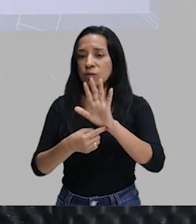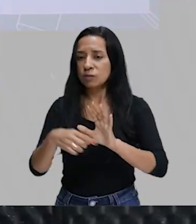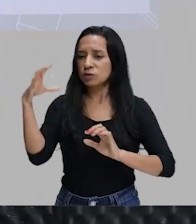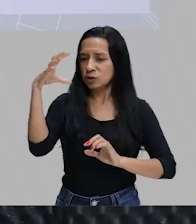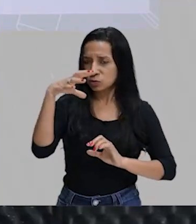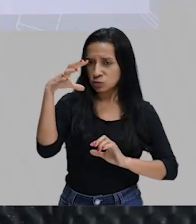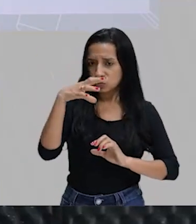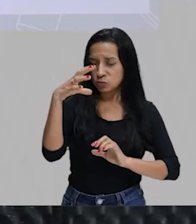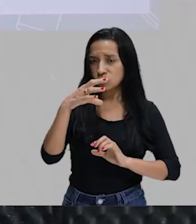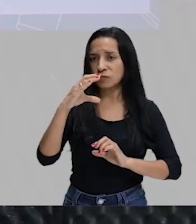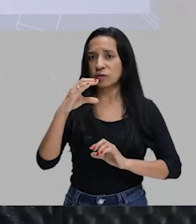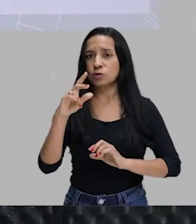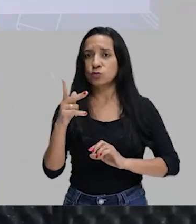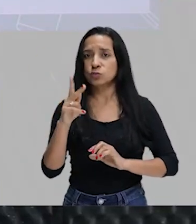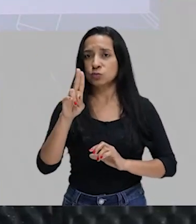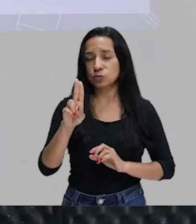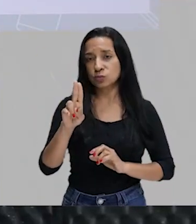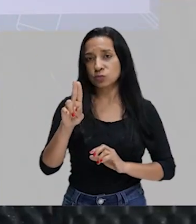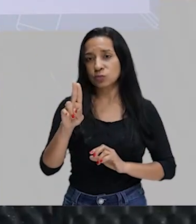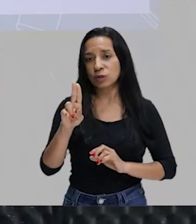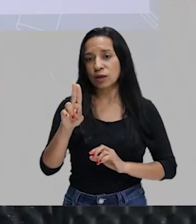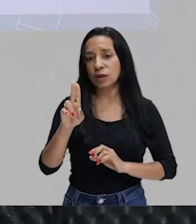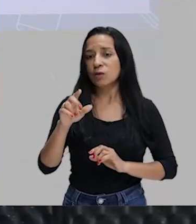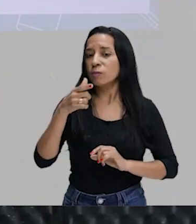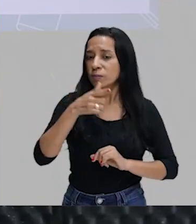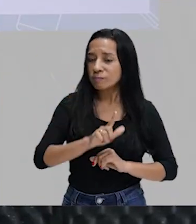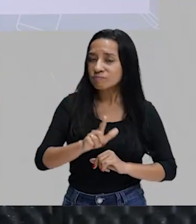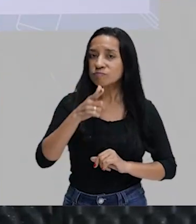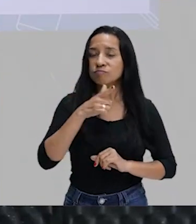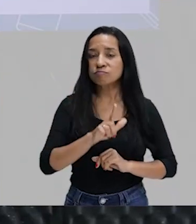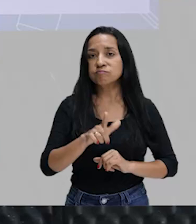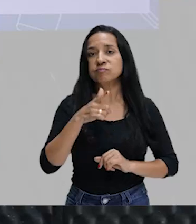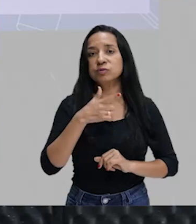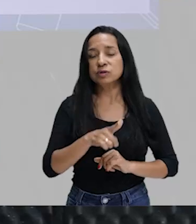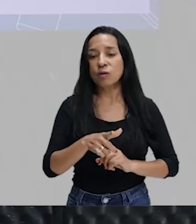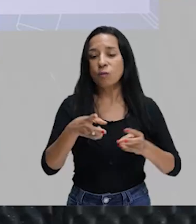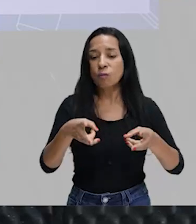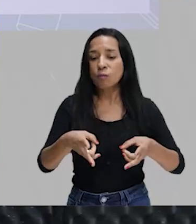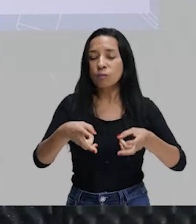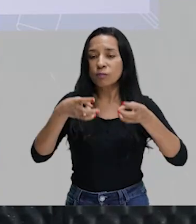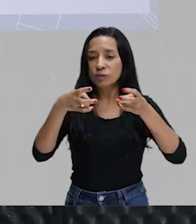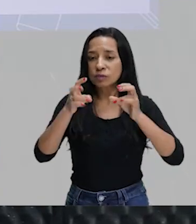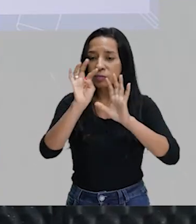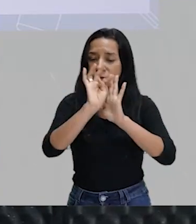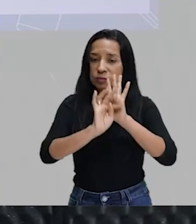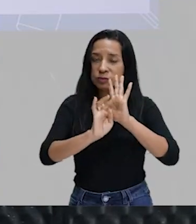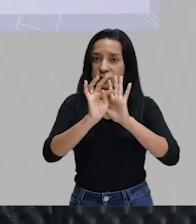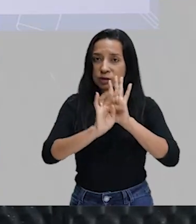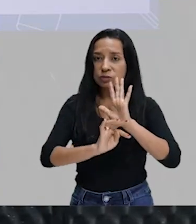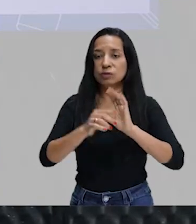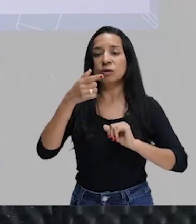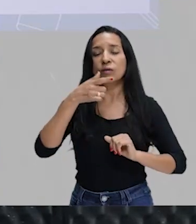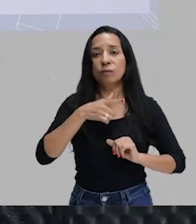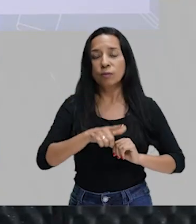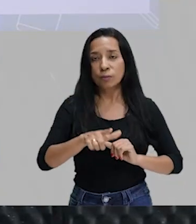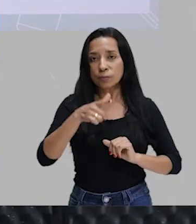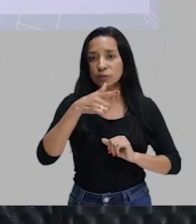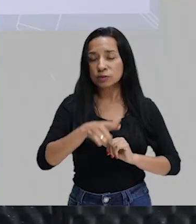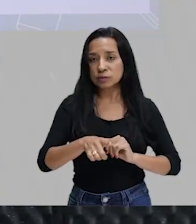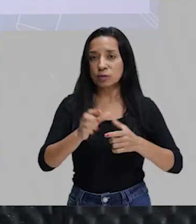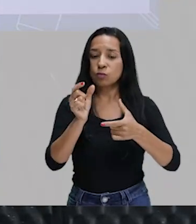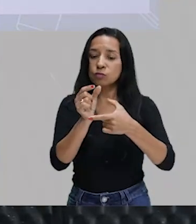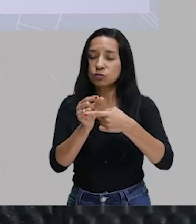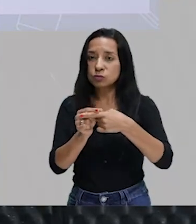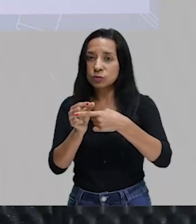desse som che. É uma aliteração. Quando você perceber num texto a repetição de